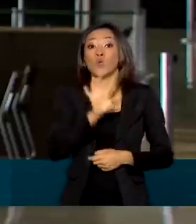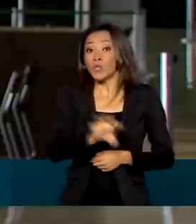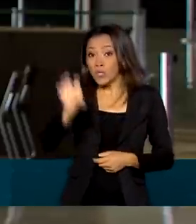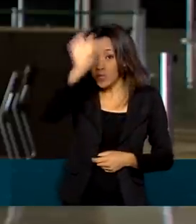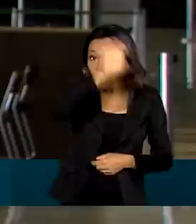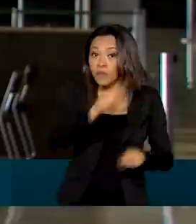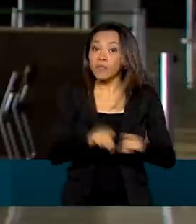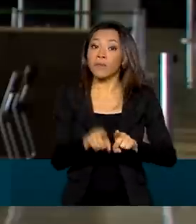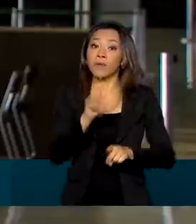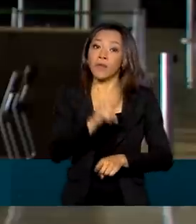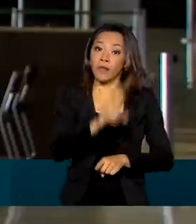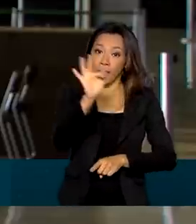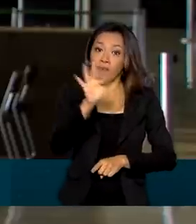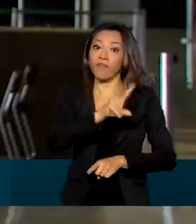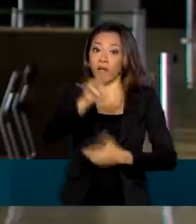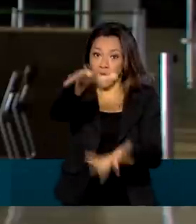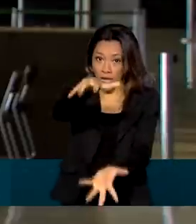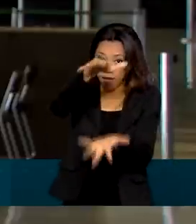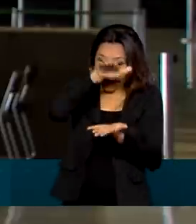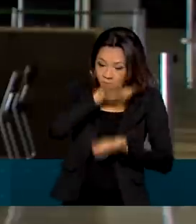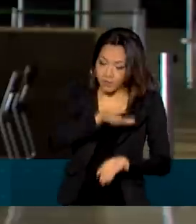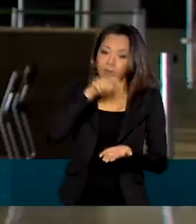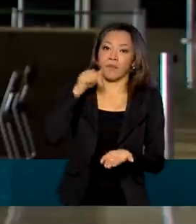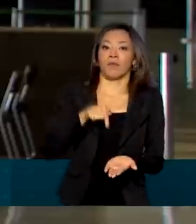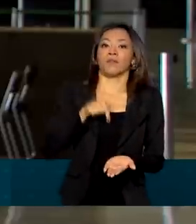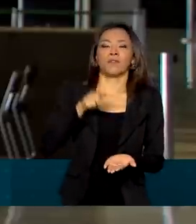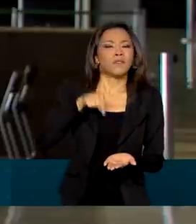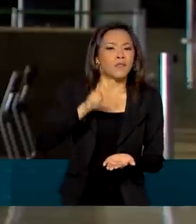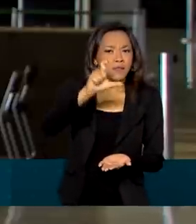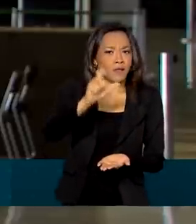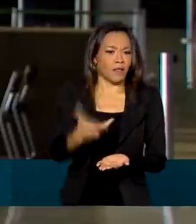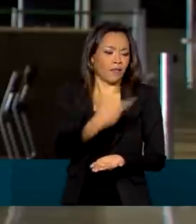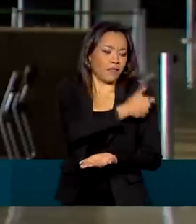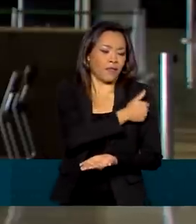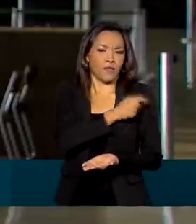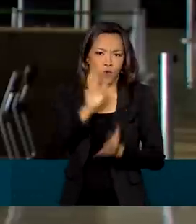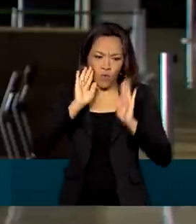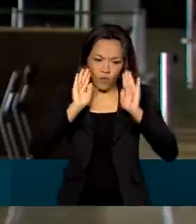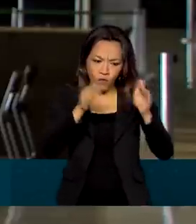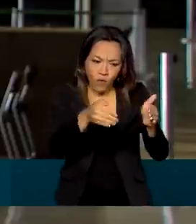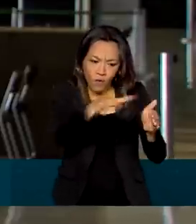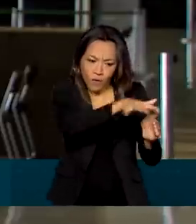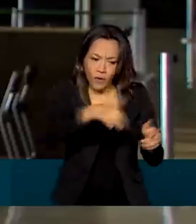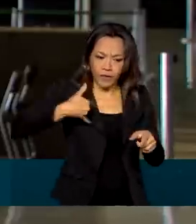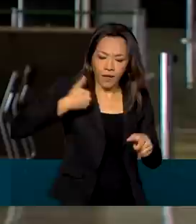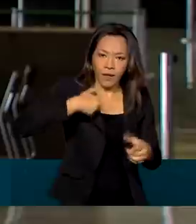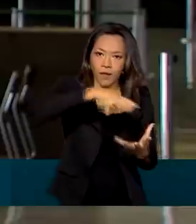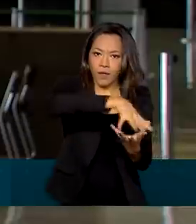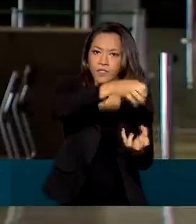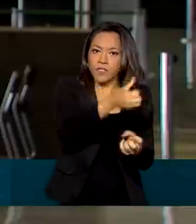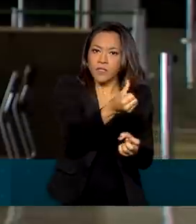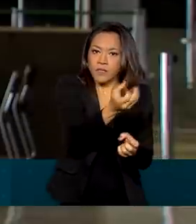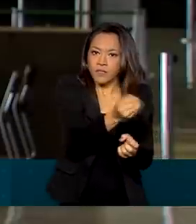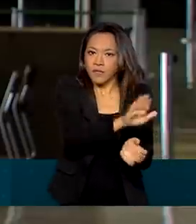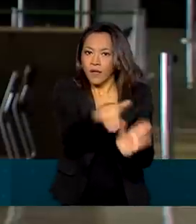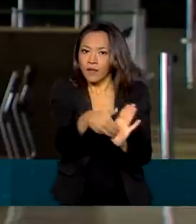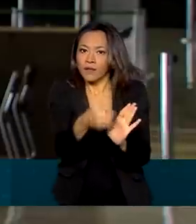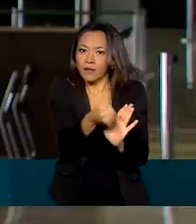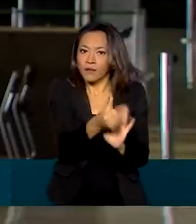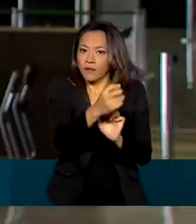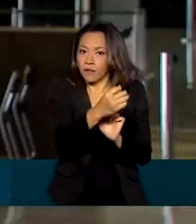vão receber essa nova remessa e essas doses deverão ser destinadas à população com idade entre 60 e 64 anos,